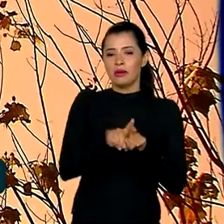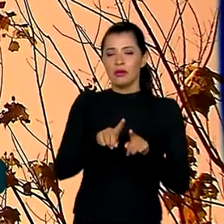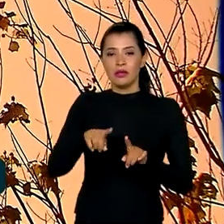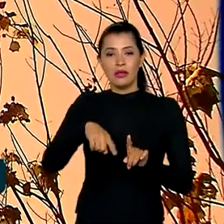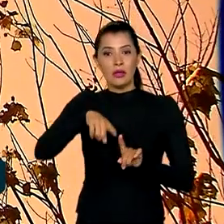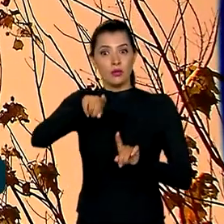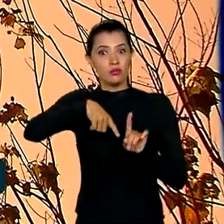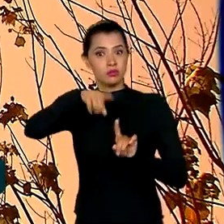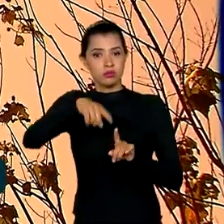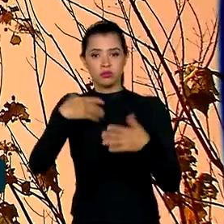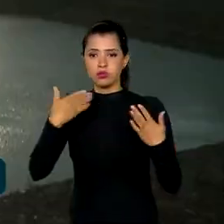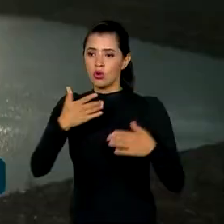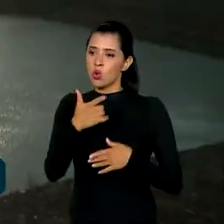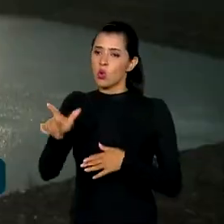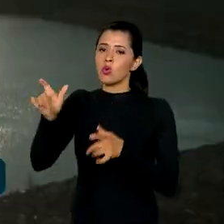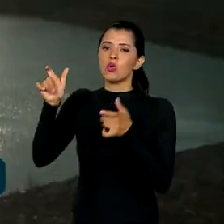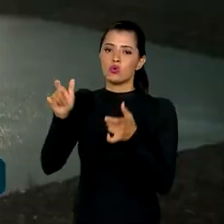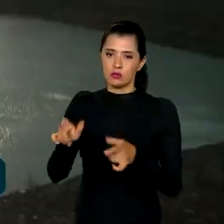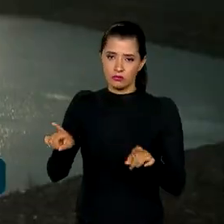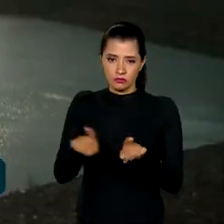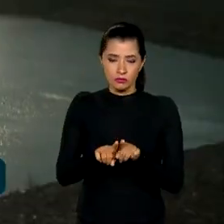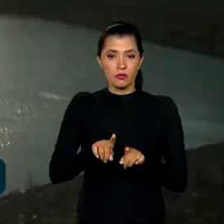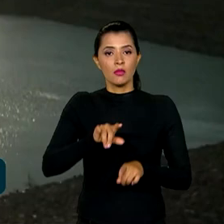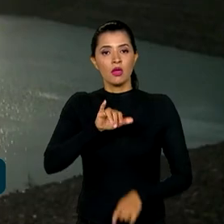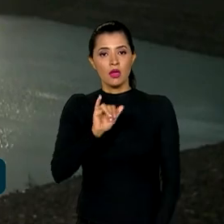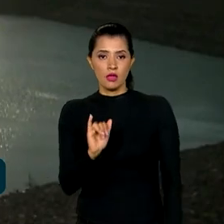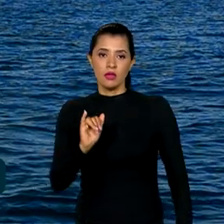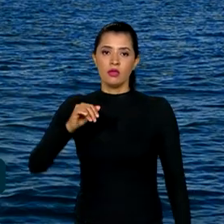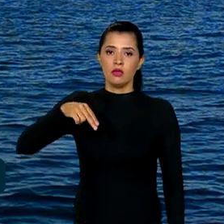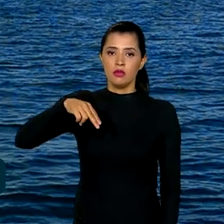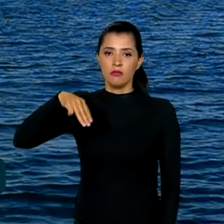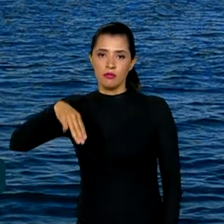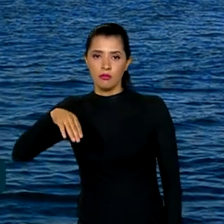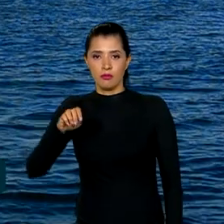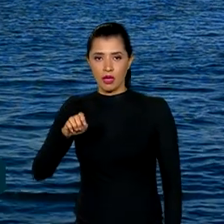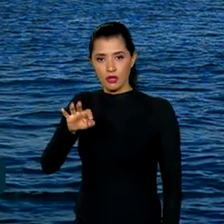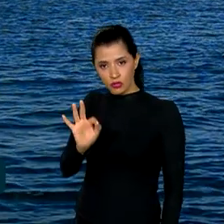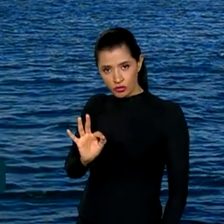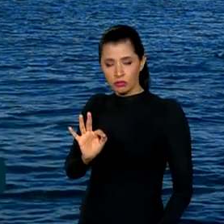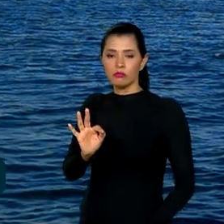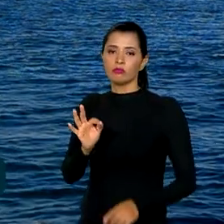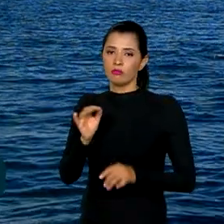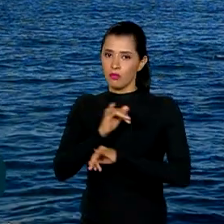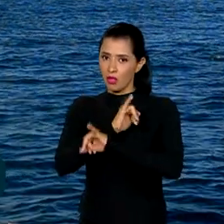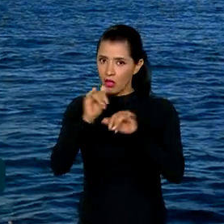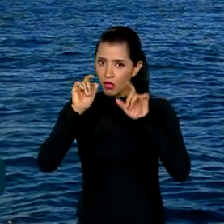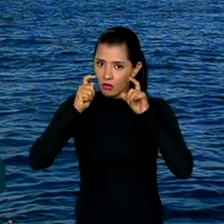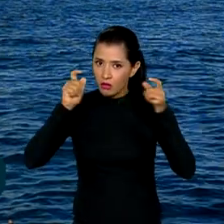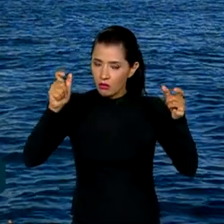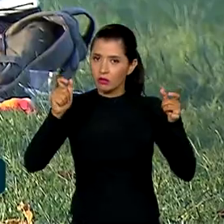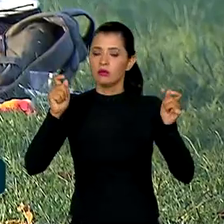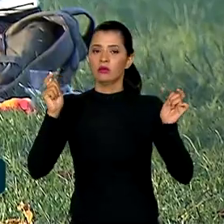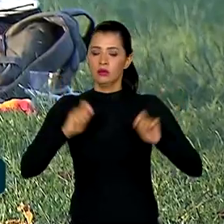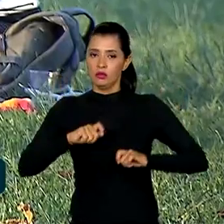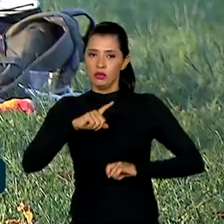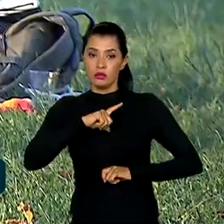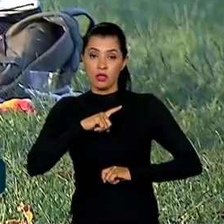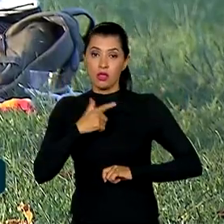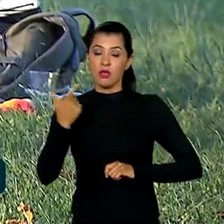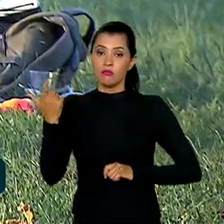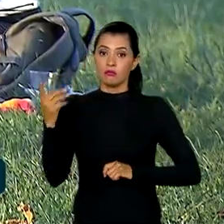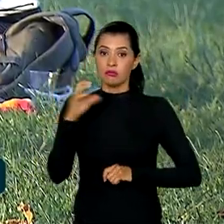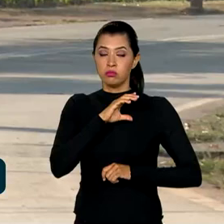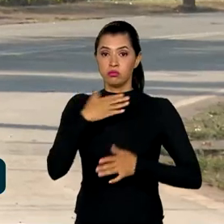temperaturas em outras. O Instituto Nacional de Meteorologia, IMET, alerta para a atuação de uma